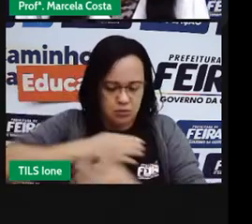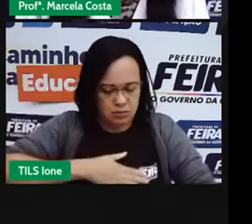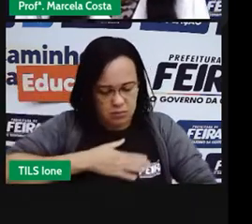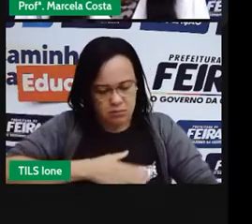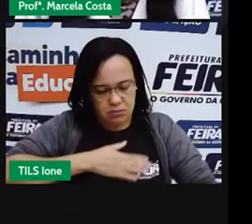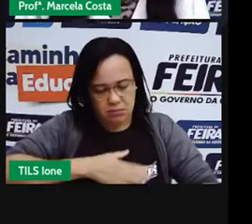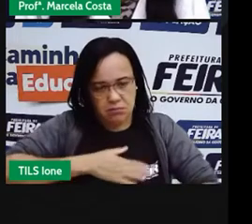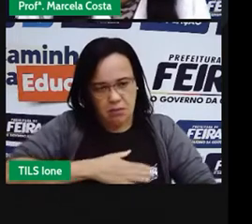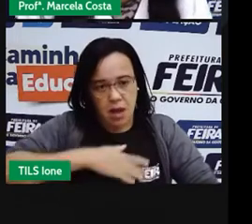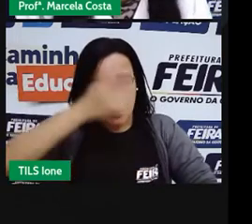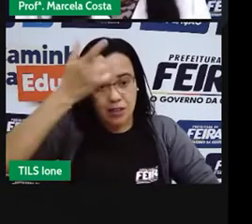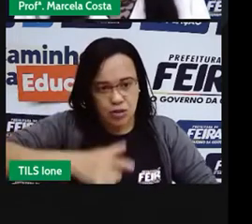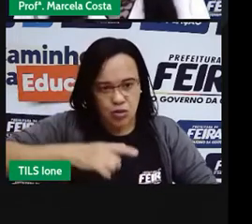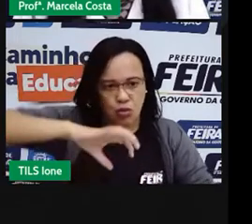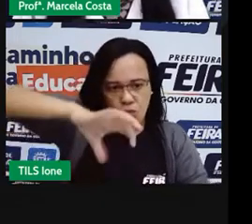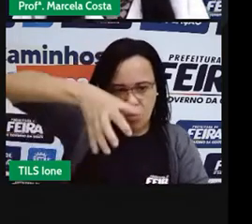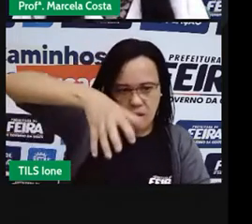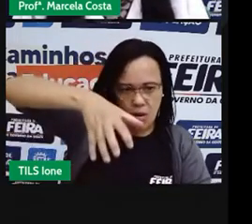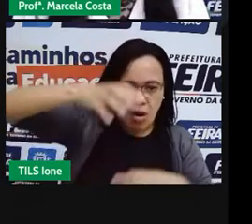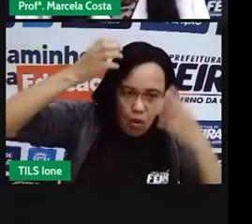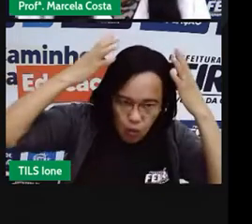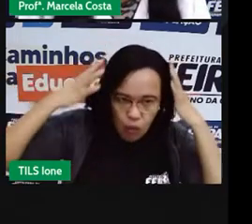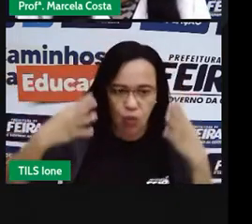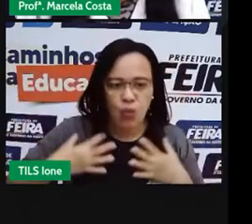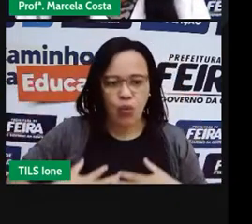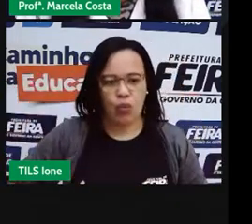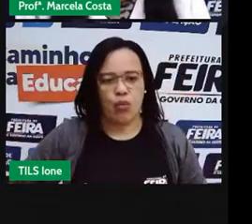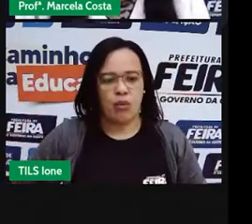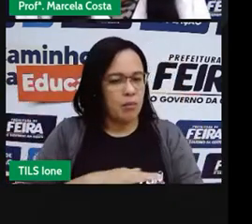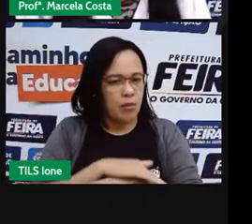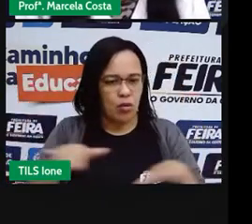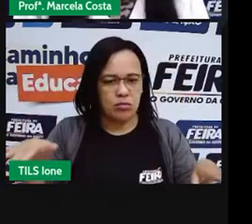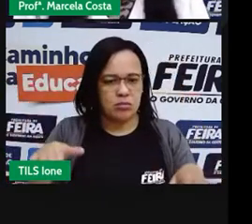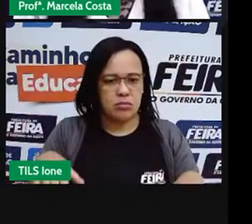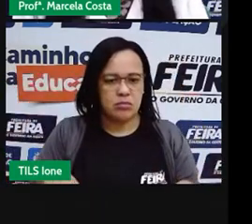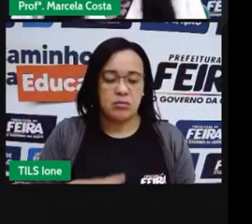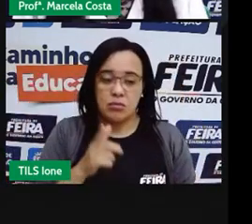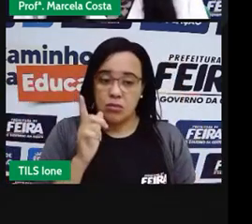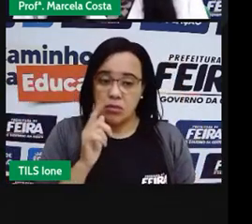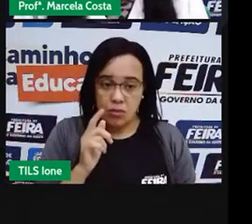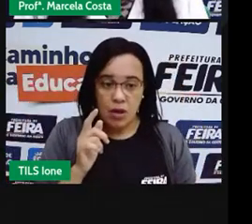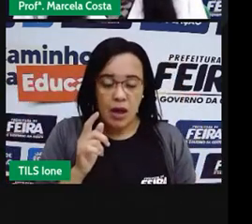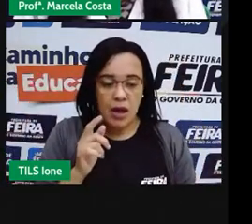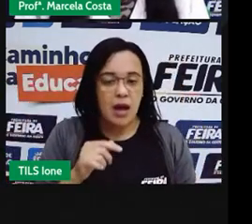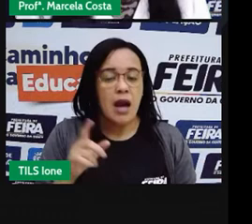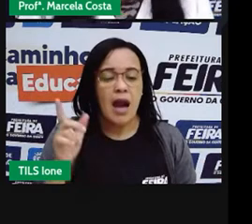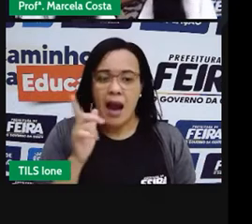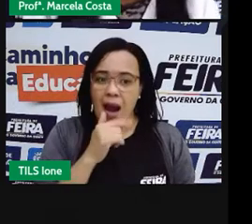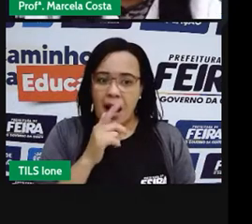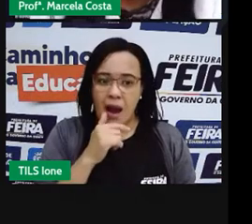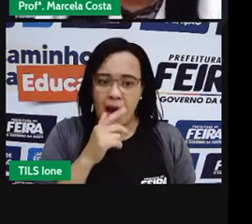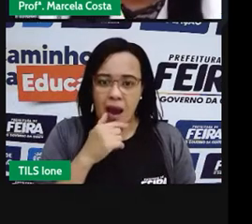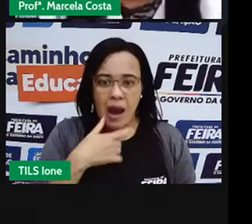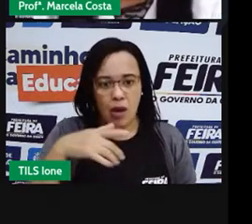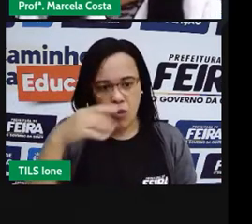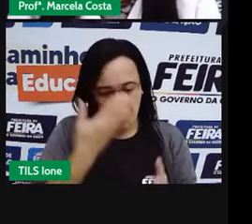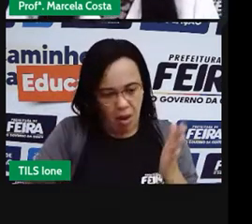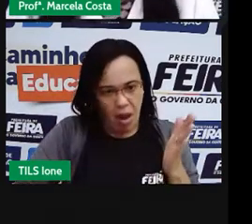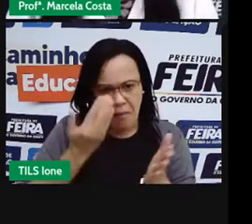você está ali fazendo outra coisa. Escovando a lua, está sendo só do verde, entendeu?